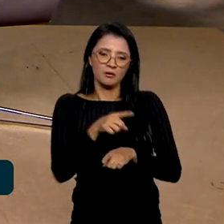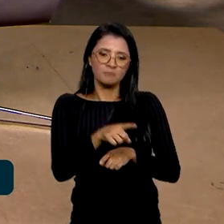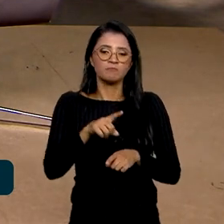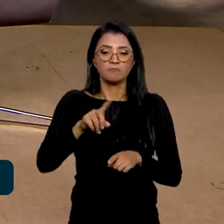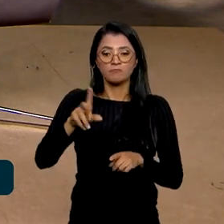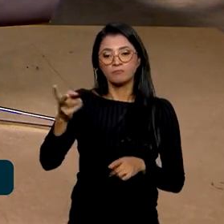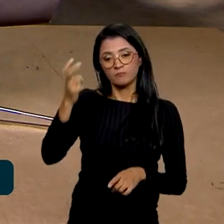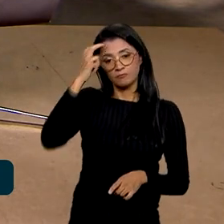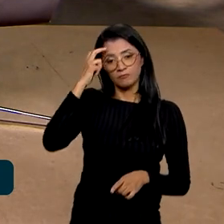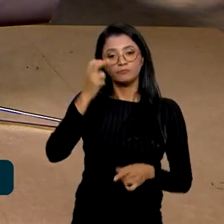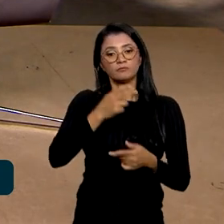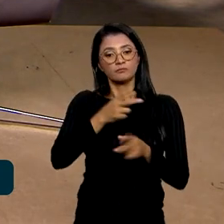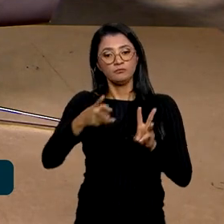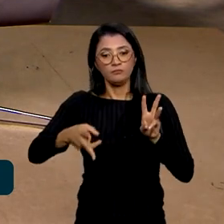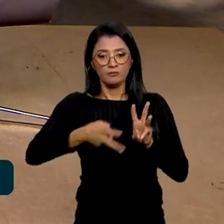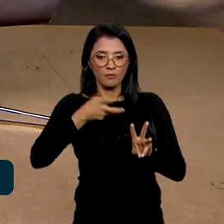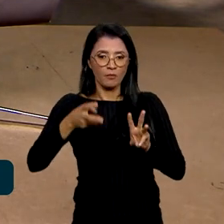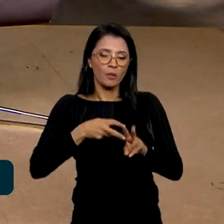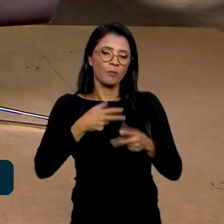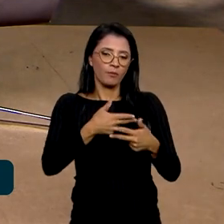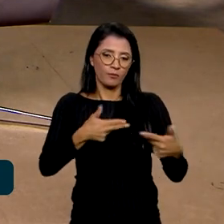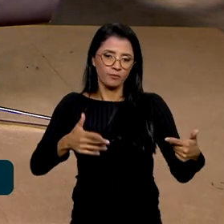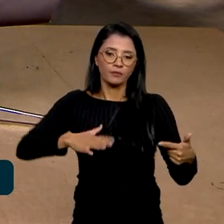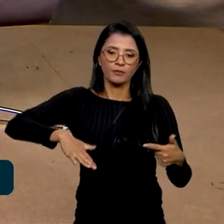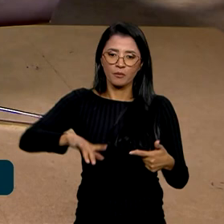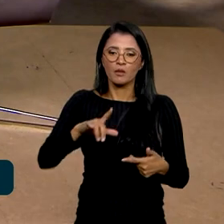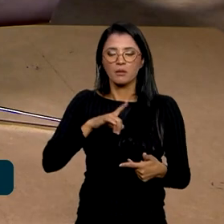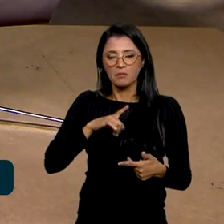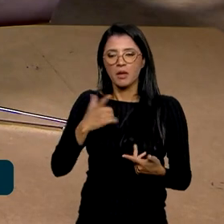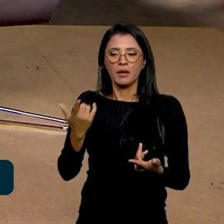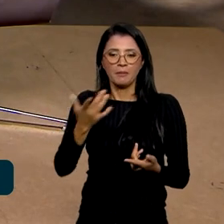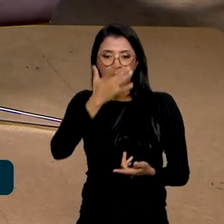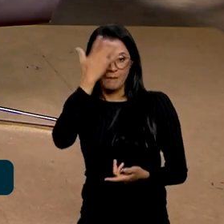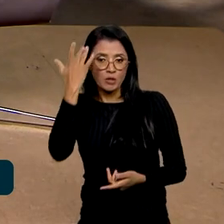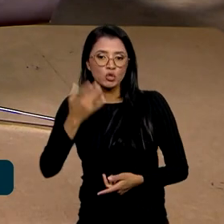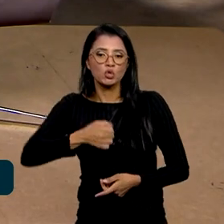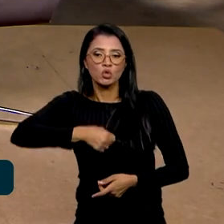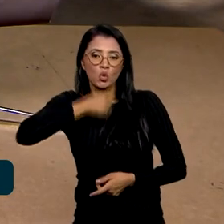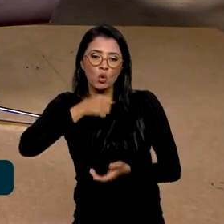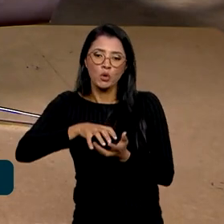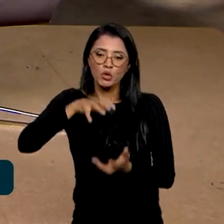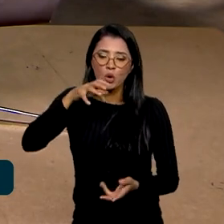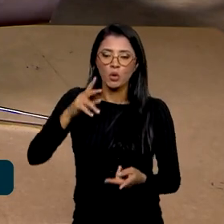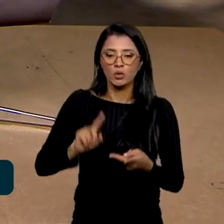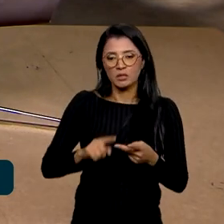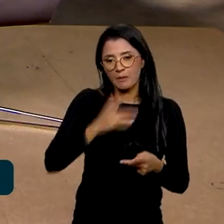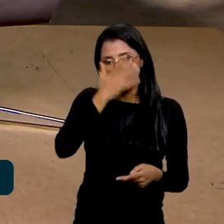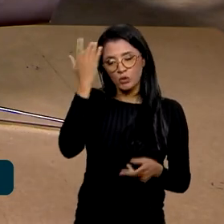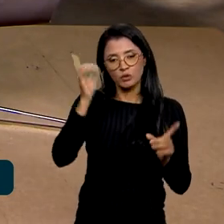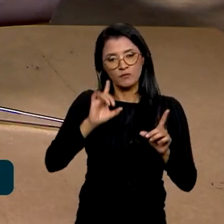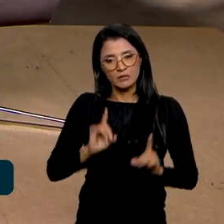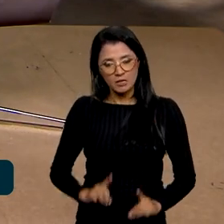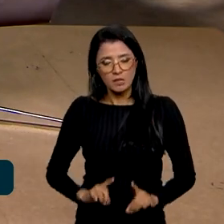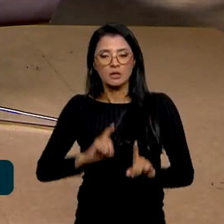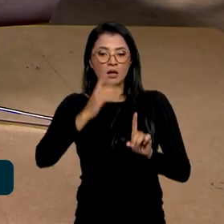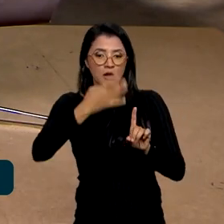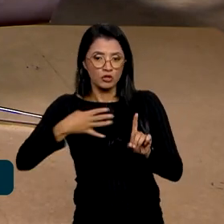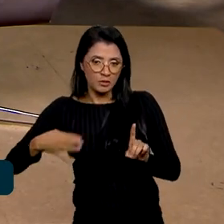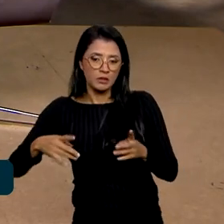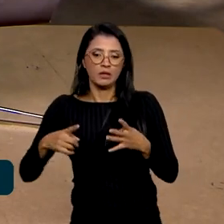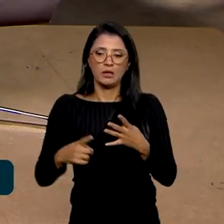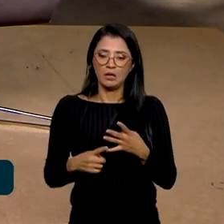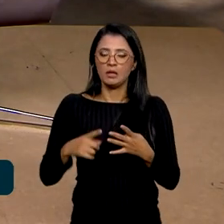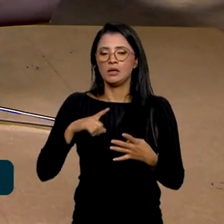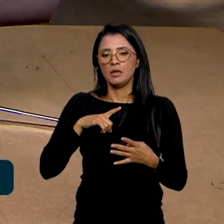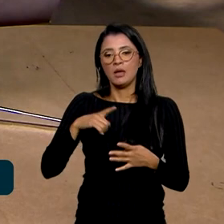indígena, diversidade, aí no campo da diversidade, a gente atende pessoa idosa, atende pessoa com deficiência, a questão LGBT, a